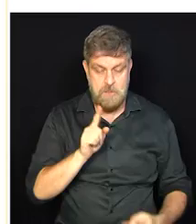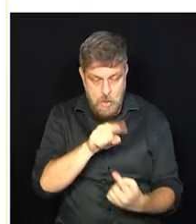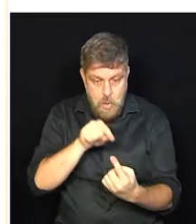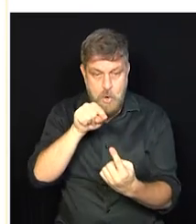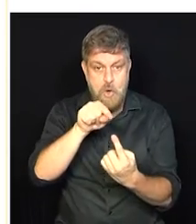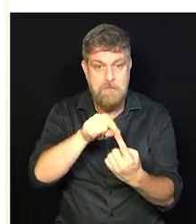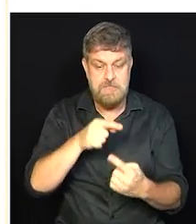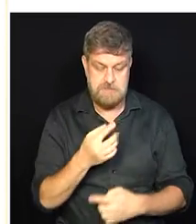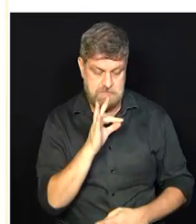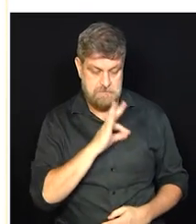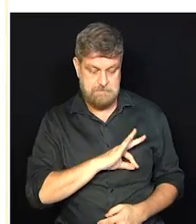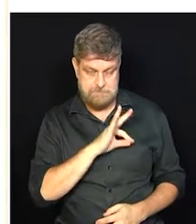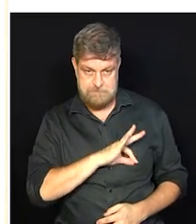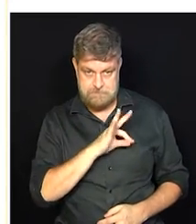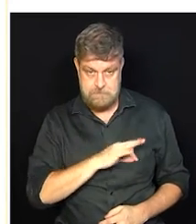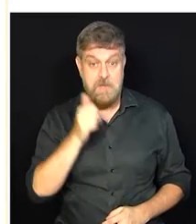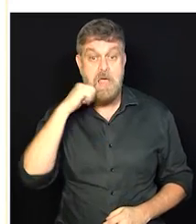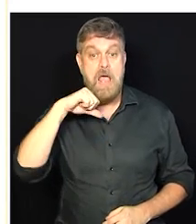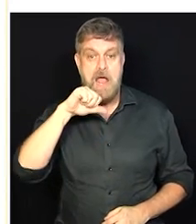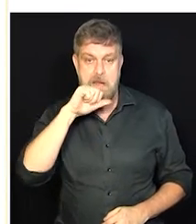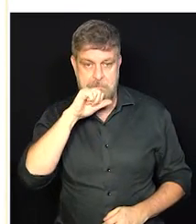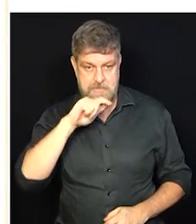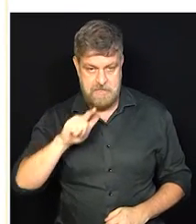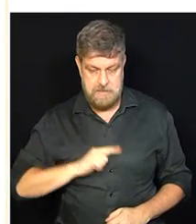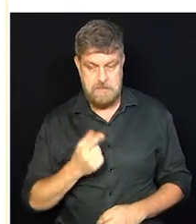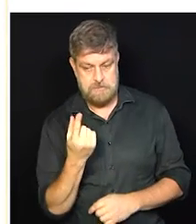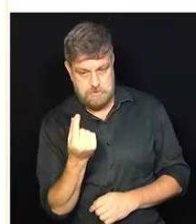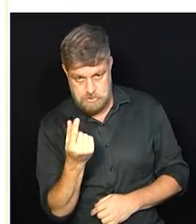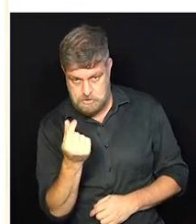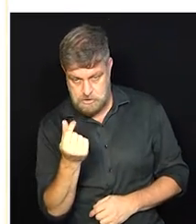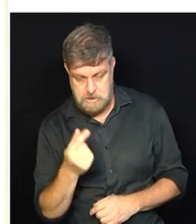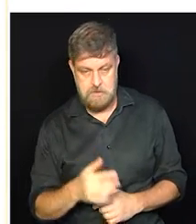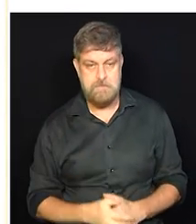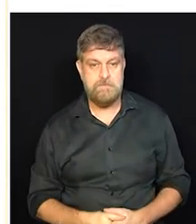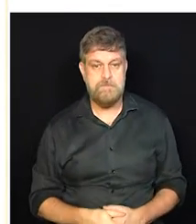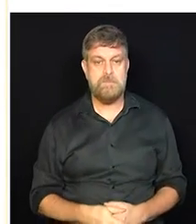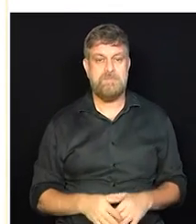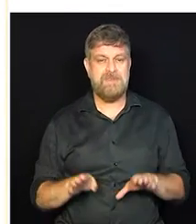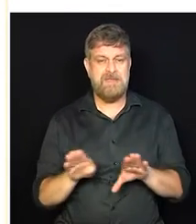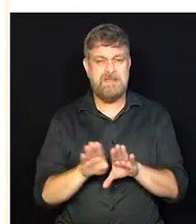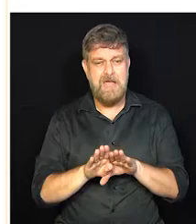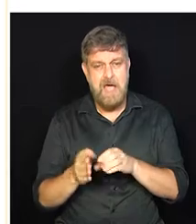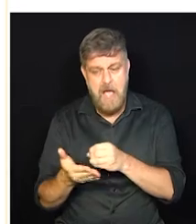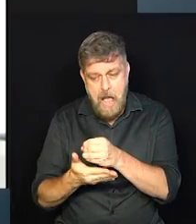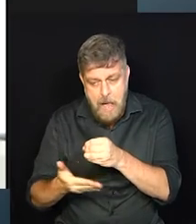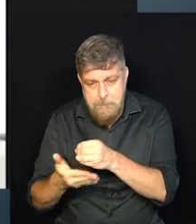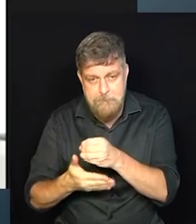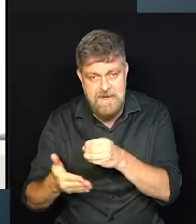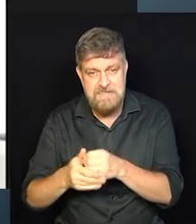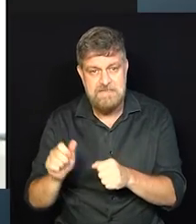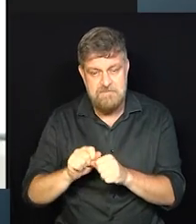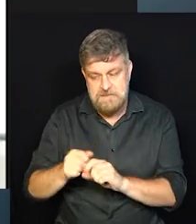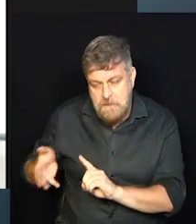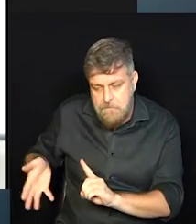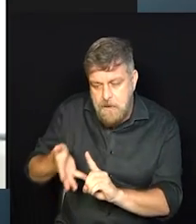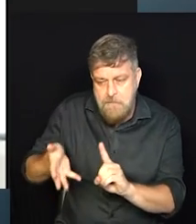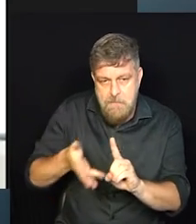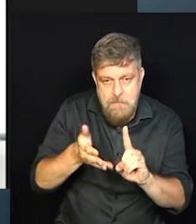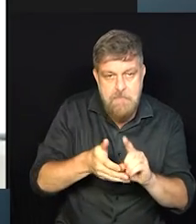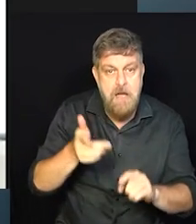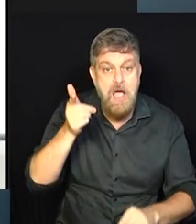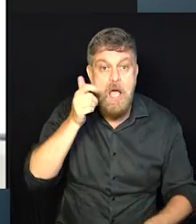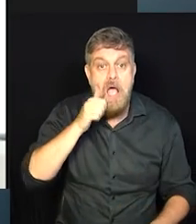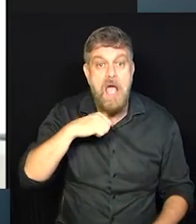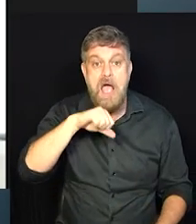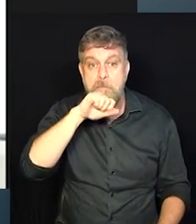atingir o objetivo financeiro que essa mãe tiver, seja ele qual for, ou, no mínimo, levar ela até os cinco